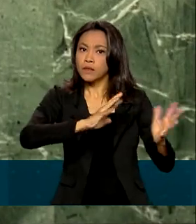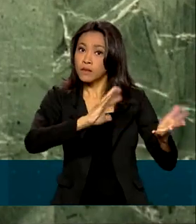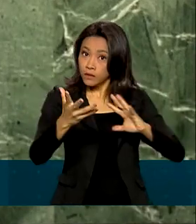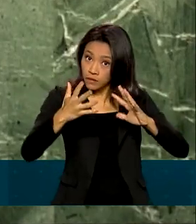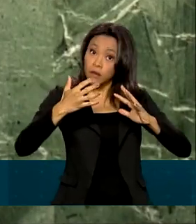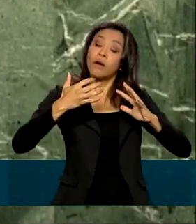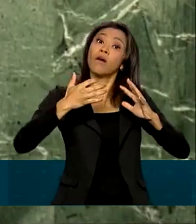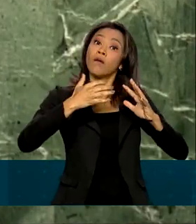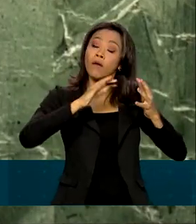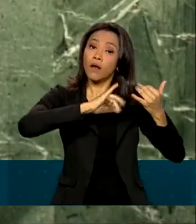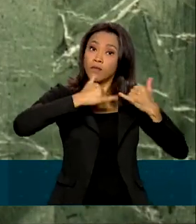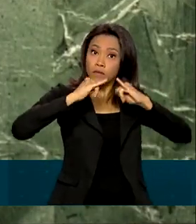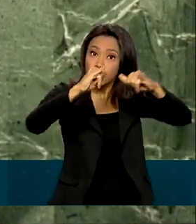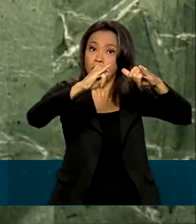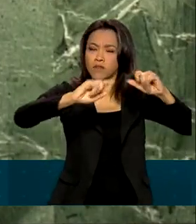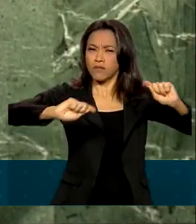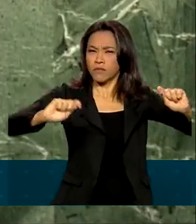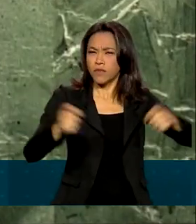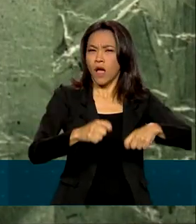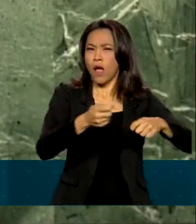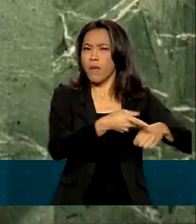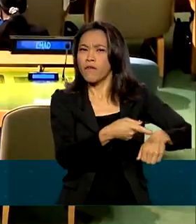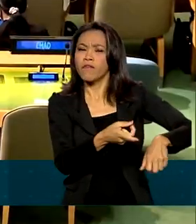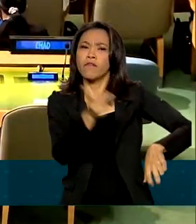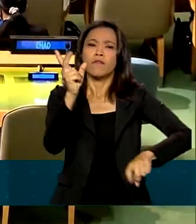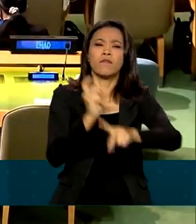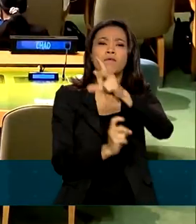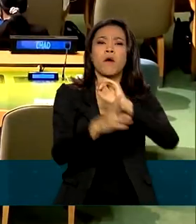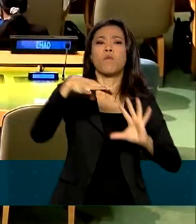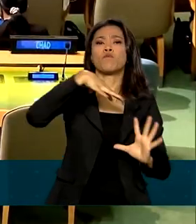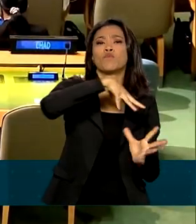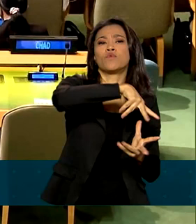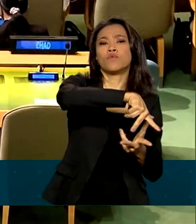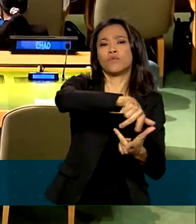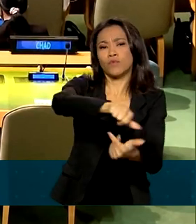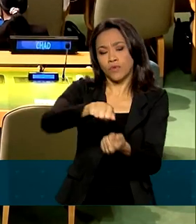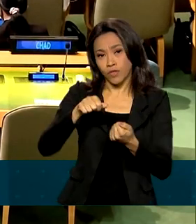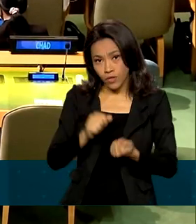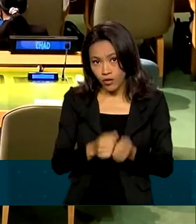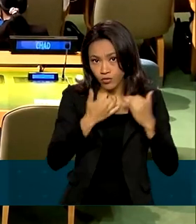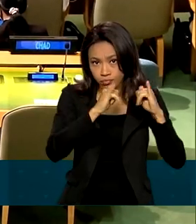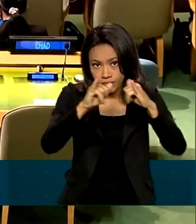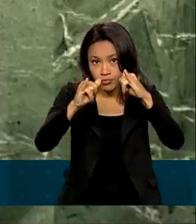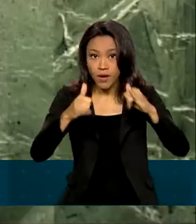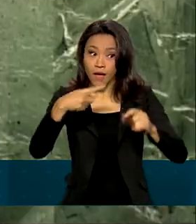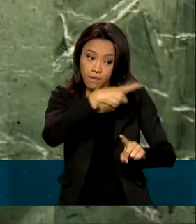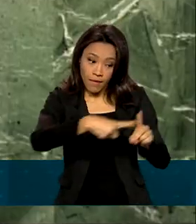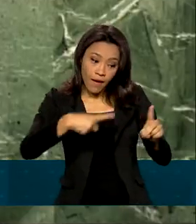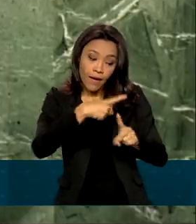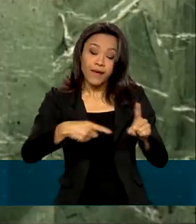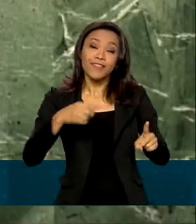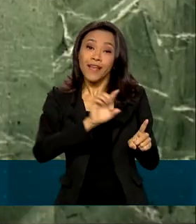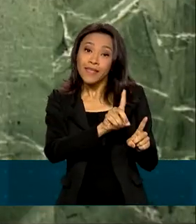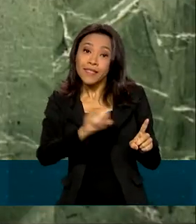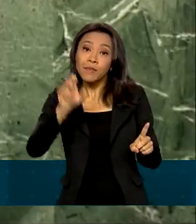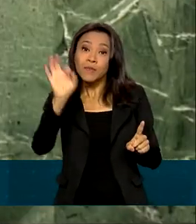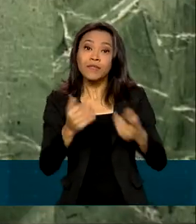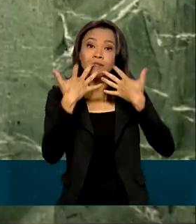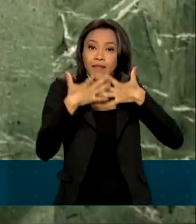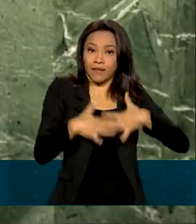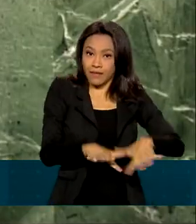capacidade para ser um grande exportador mundial de energia limpa. Parte dessa energia 100% limpa